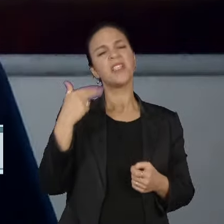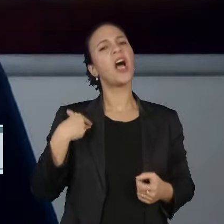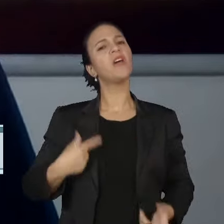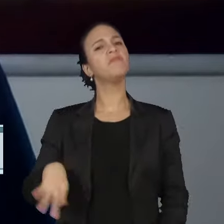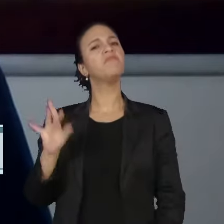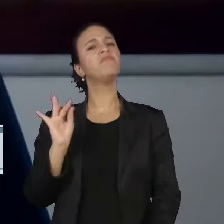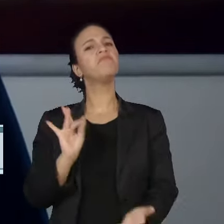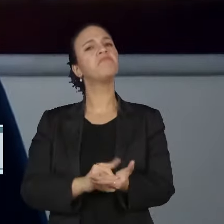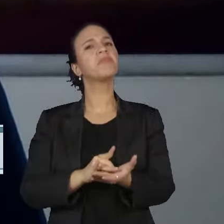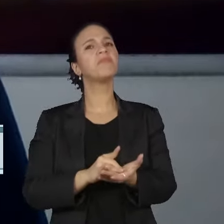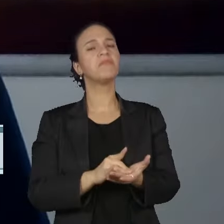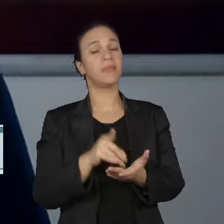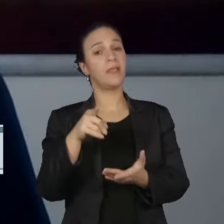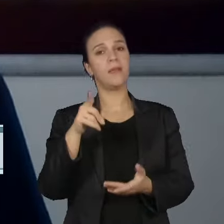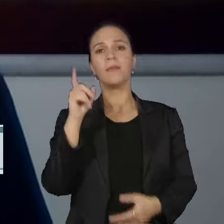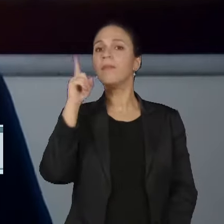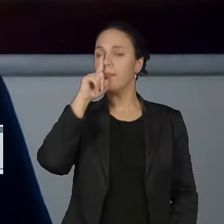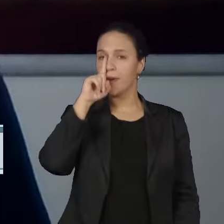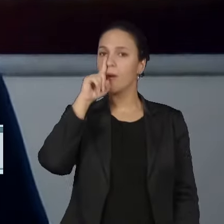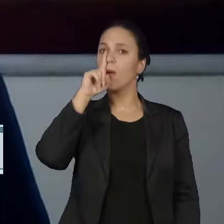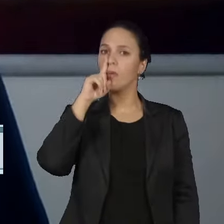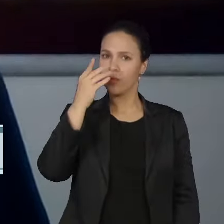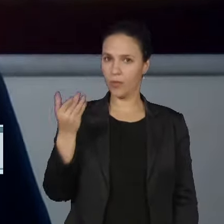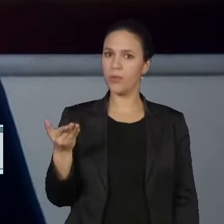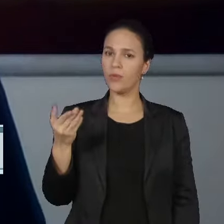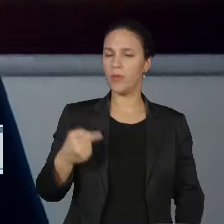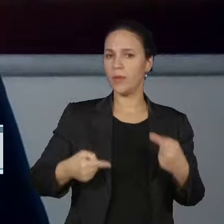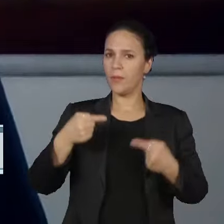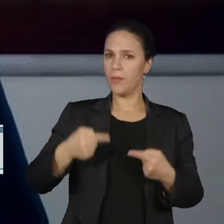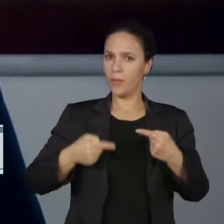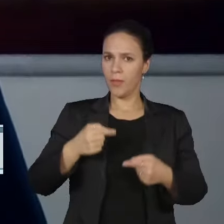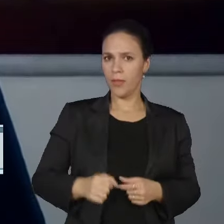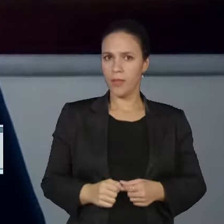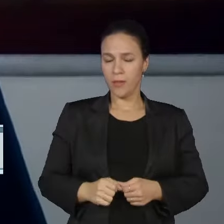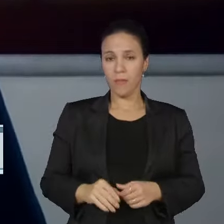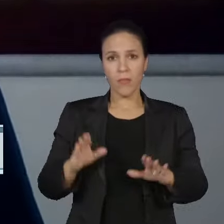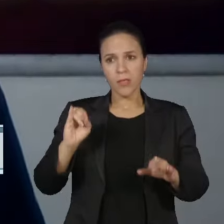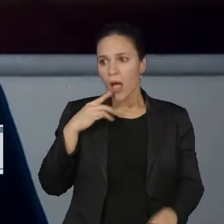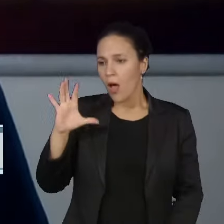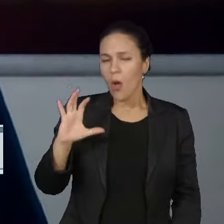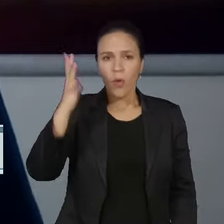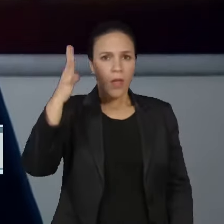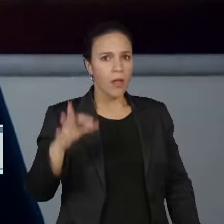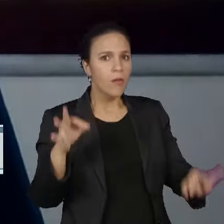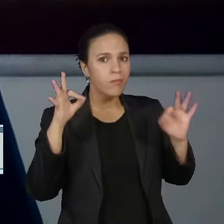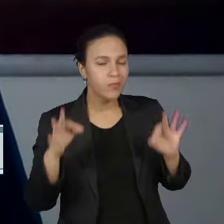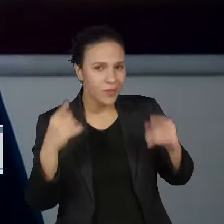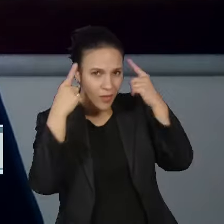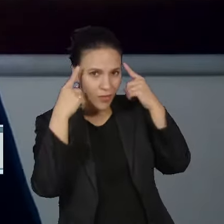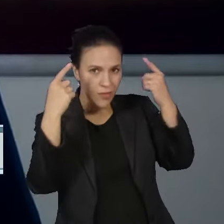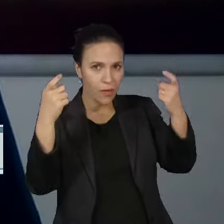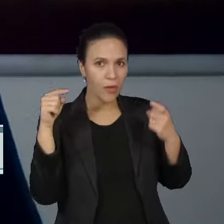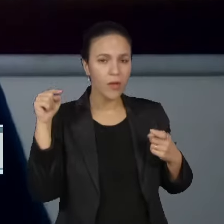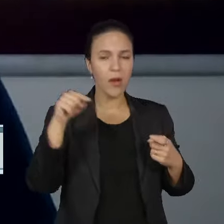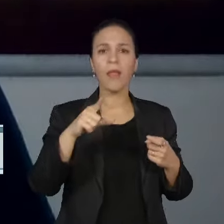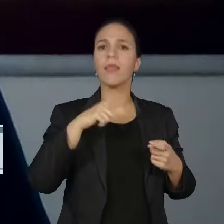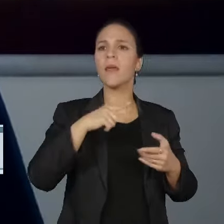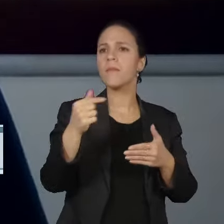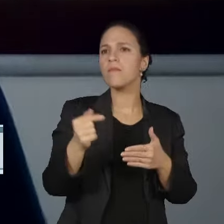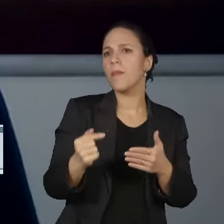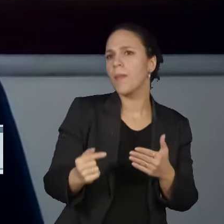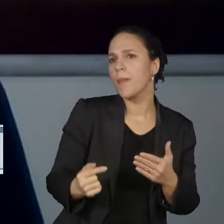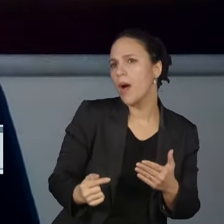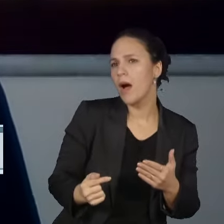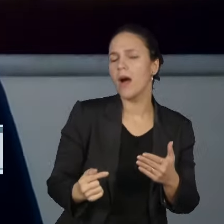perigosa para a violência política. E quando a gente fala sobre a ocorrência do fenômeno da violência, tem uma série de fatores que se